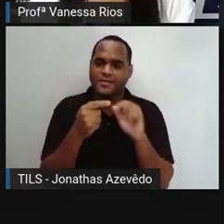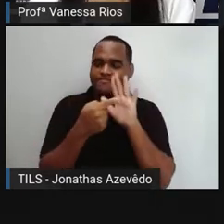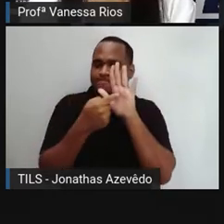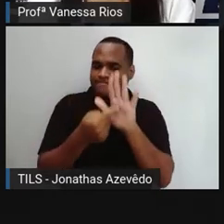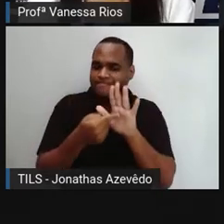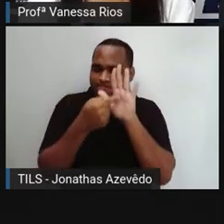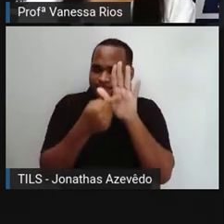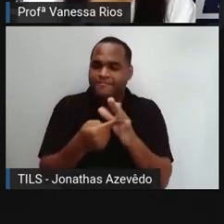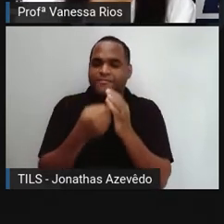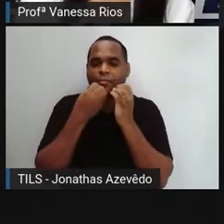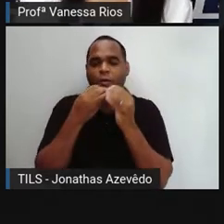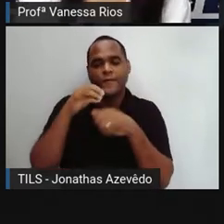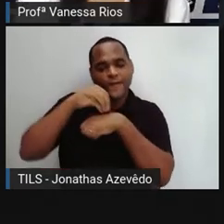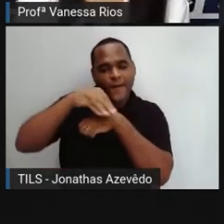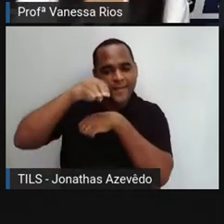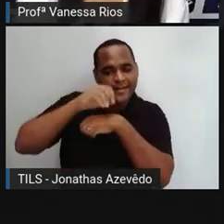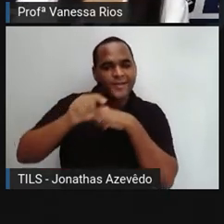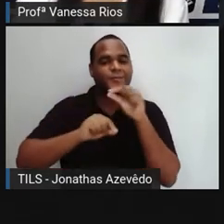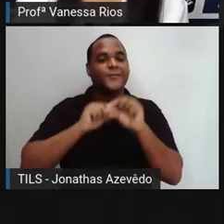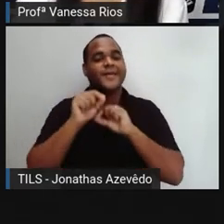trazer de informações.